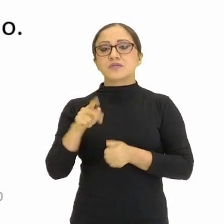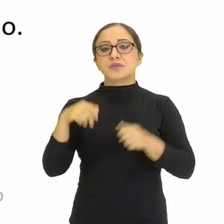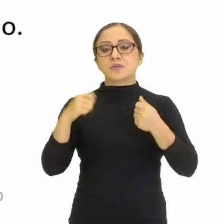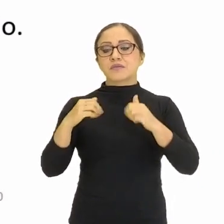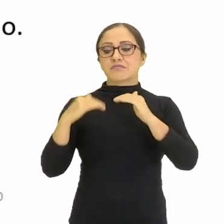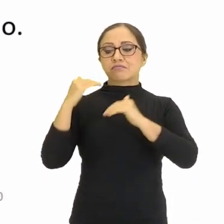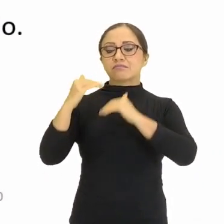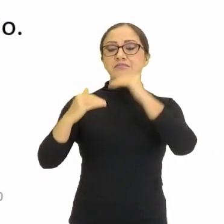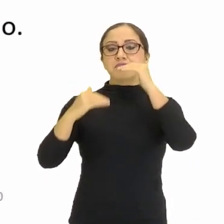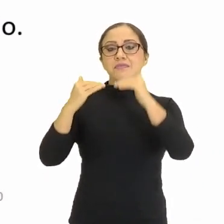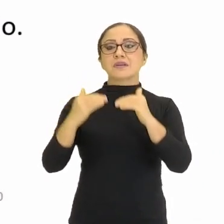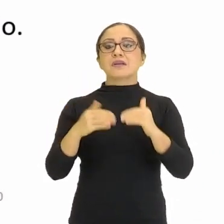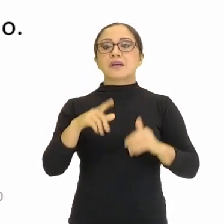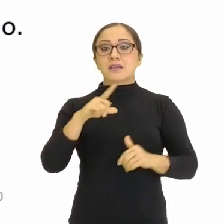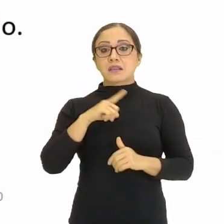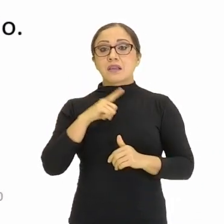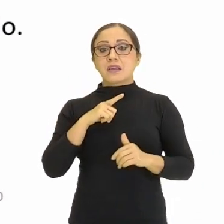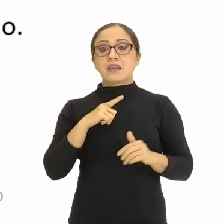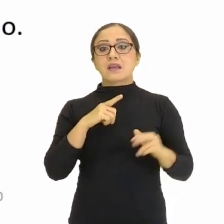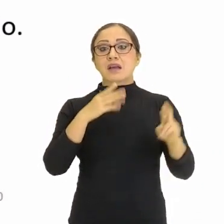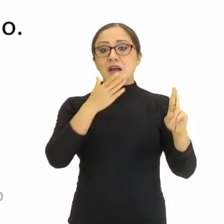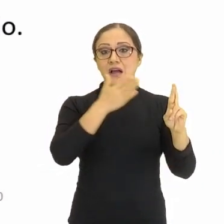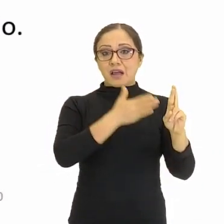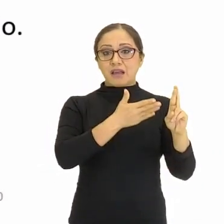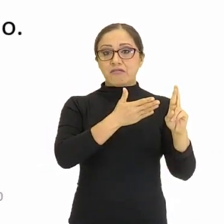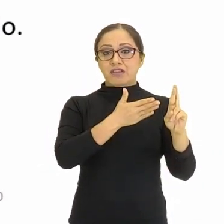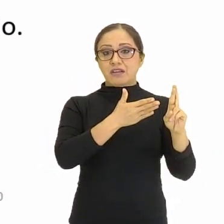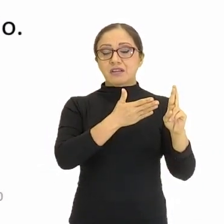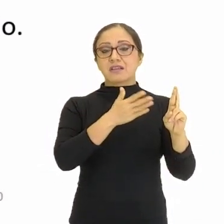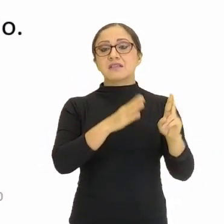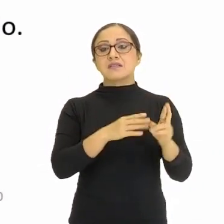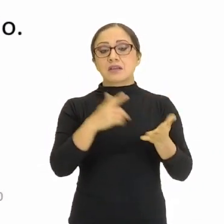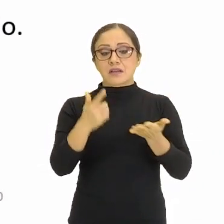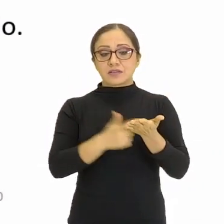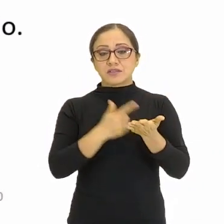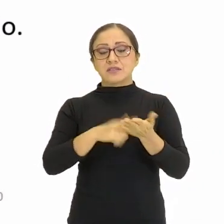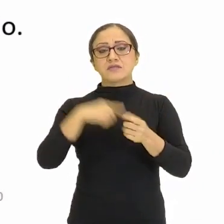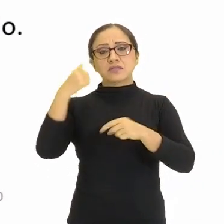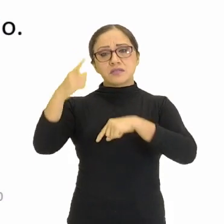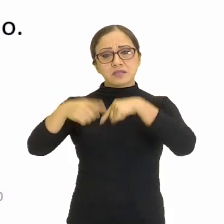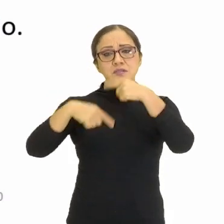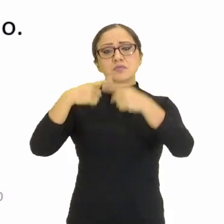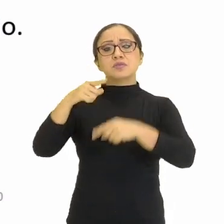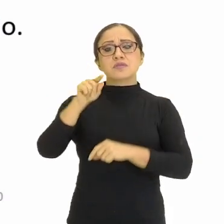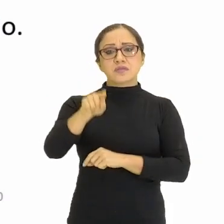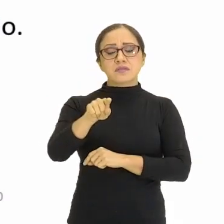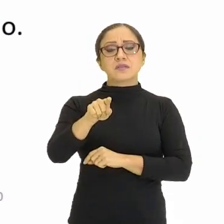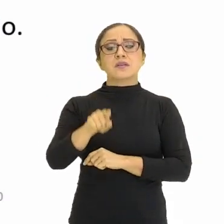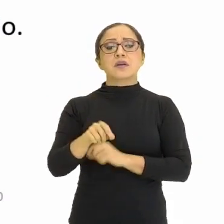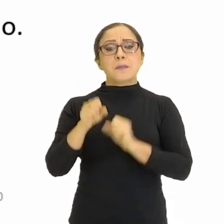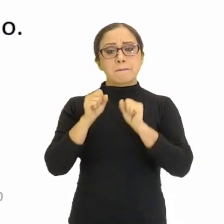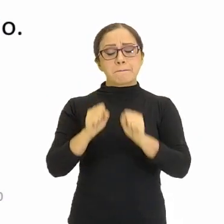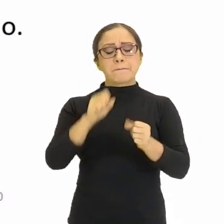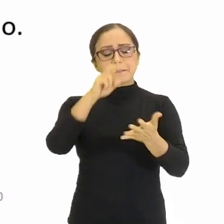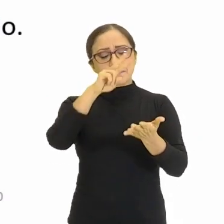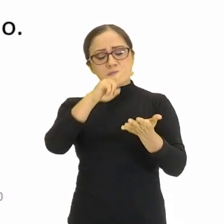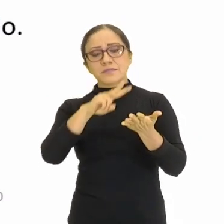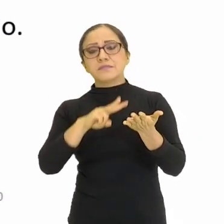Mas existe a referência bibliográfica que tá aí no final e que vocês podem dar uma olhada e dar uma lida com mais detalhes